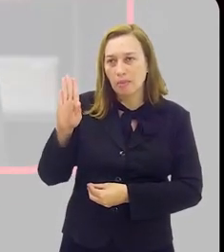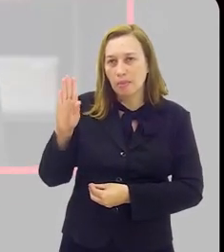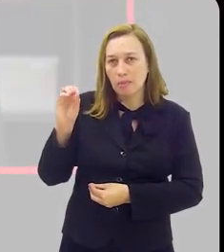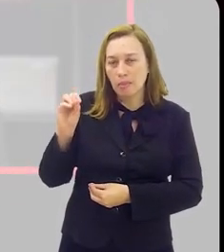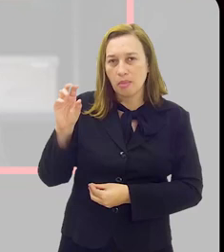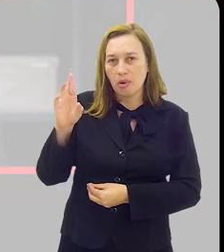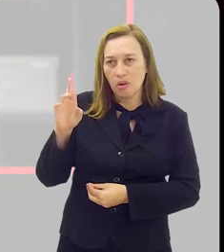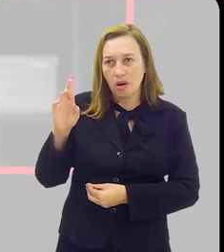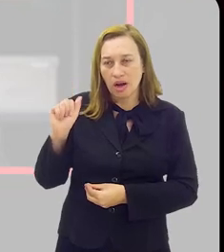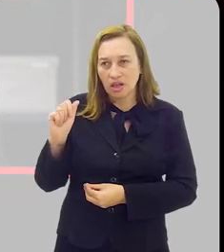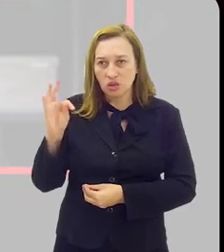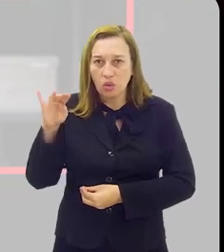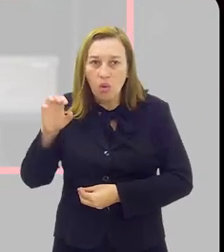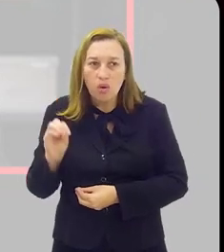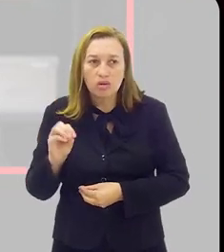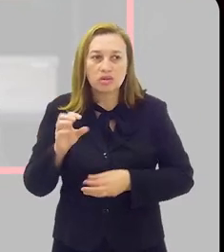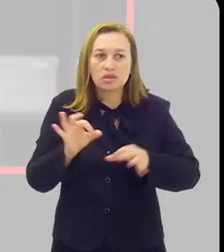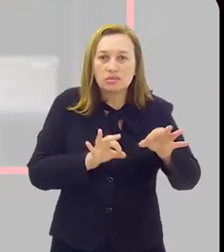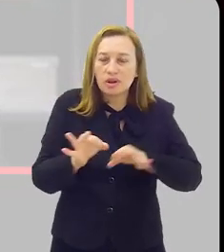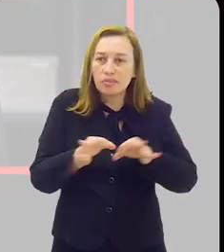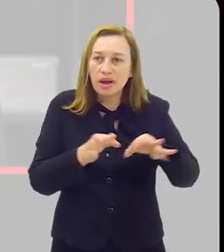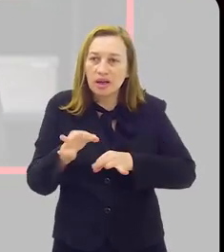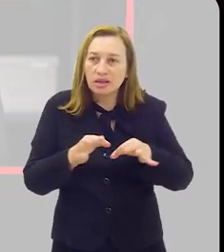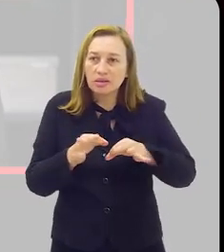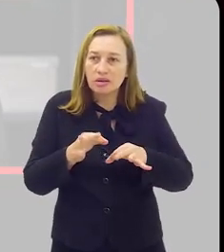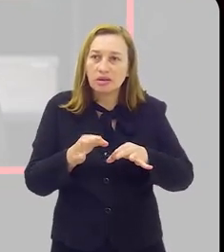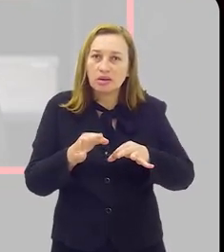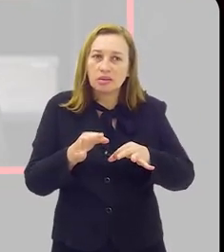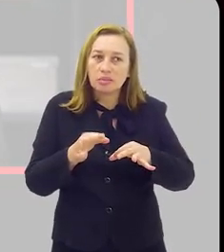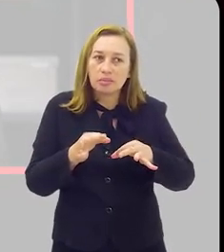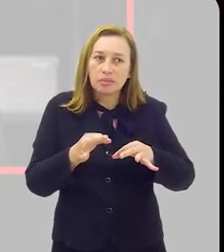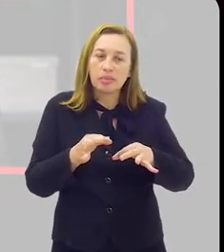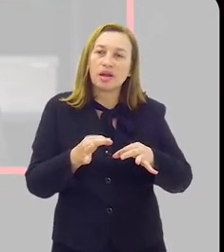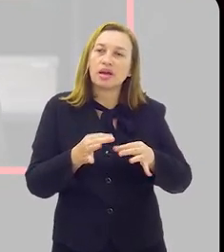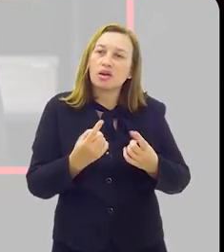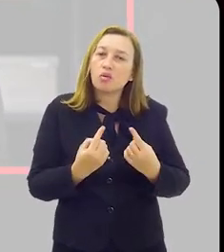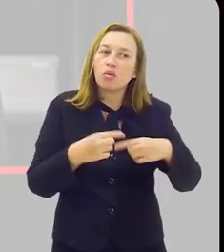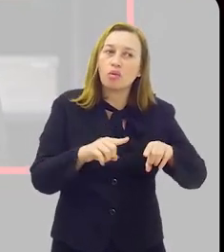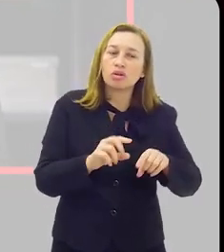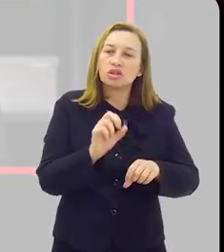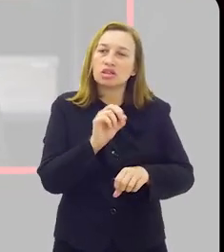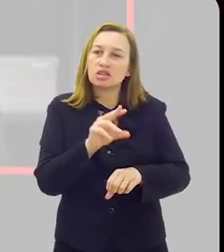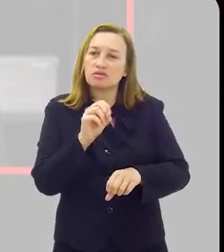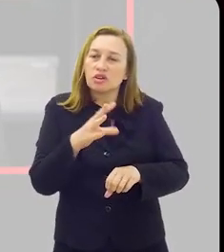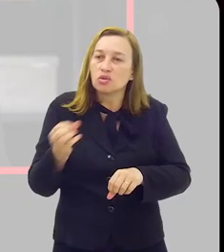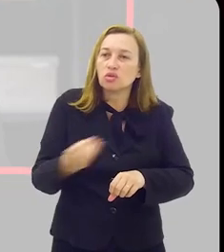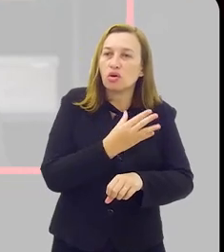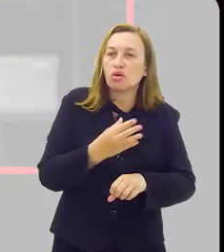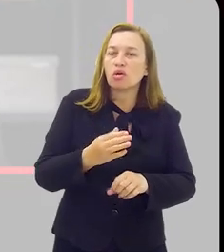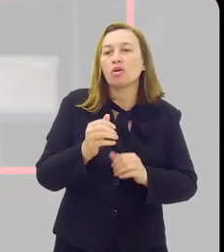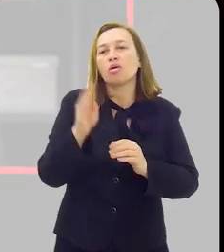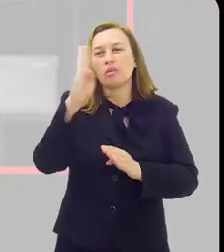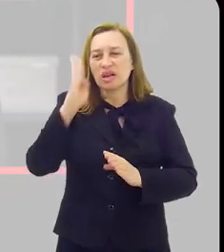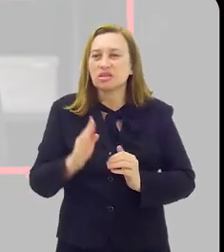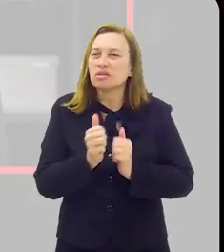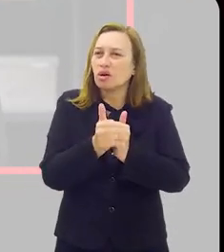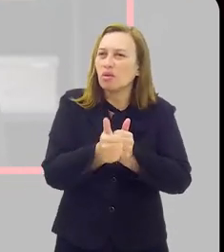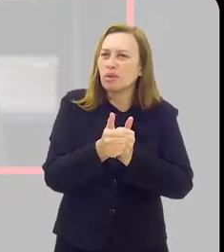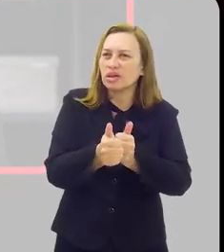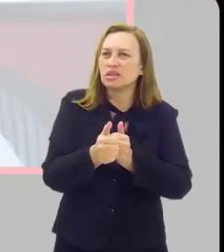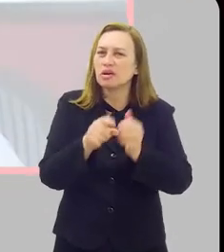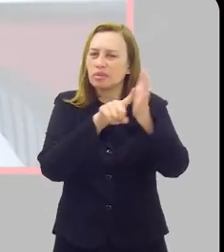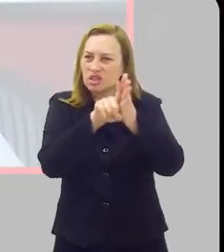Para enfrentar essas novas variantes do SARS-CoV-2? O Brasil está acompanhando essas pesquisas?